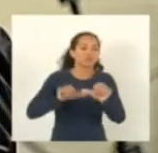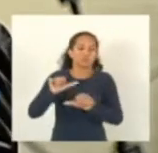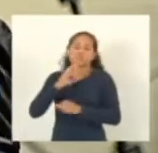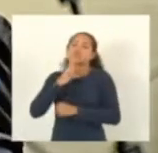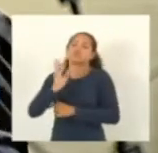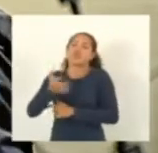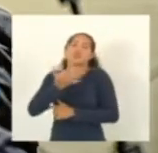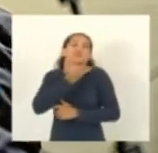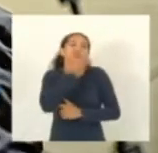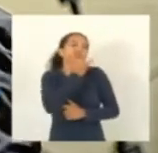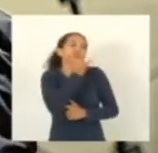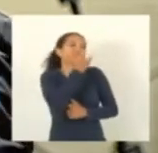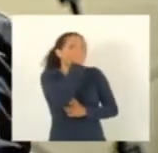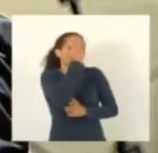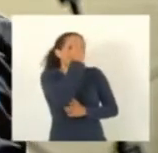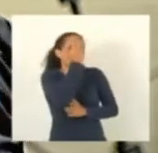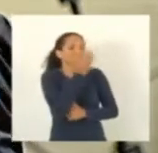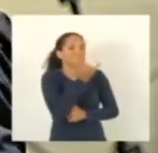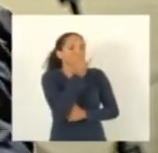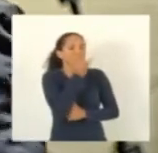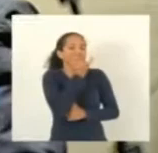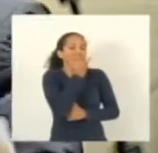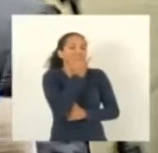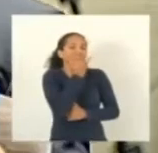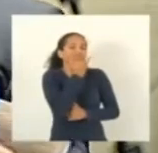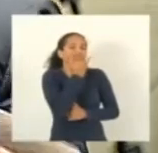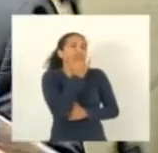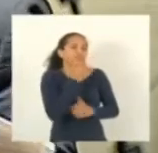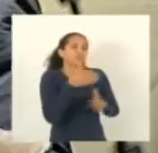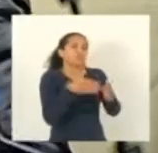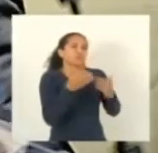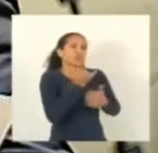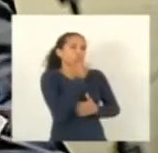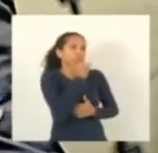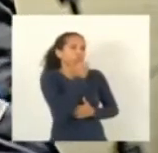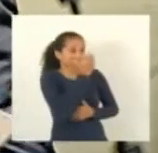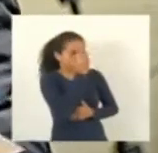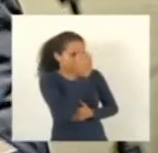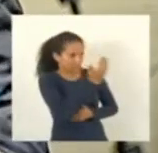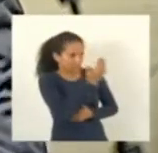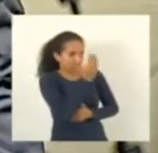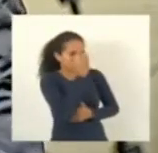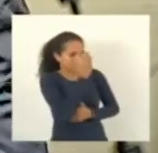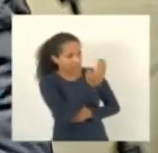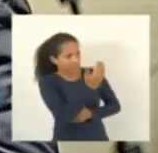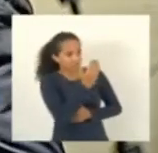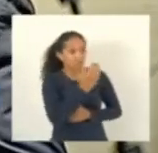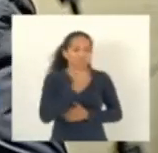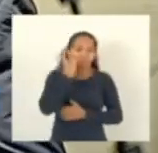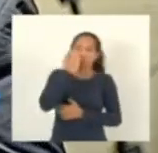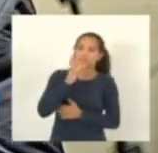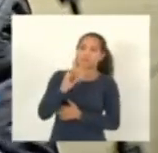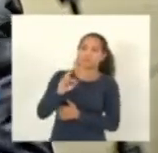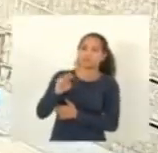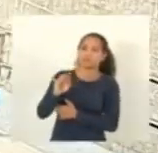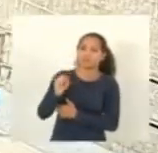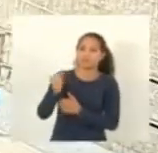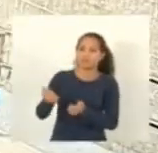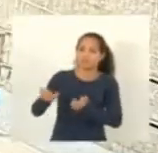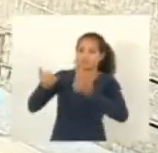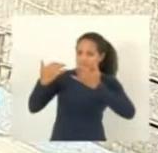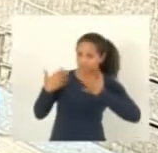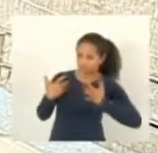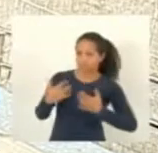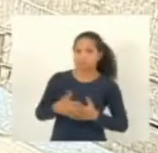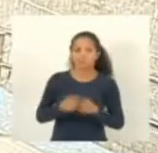conhecimento sim desculpe desculpe o transtorno aí muito obrigado obrigado deputado Freitas por ter me alertado você está desculpado